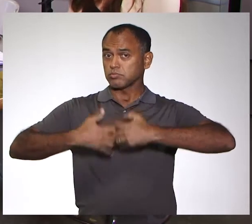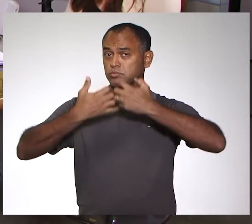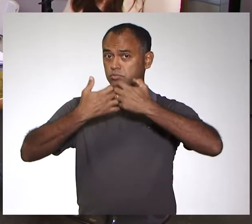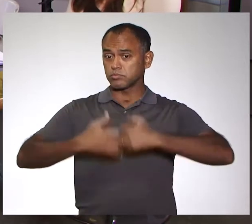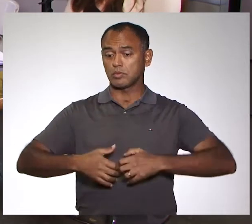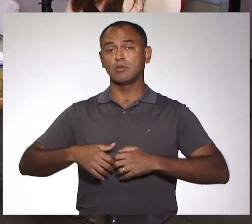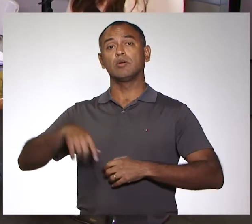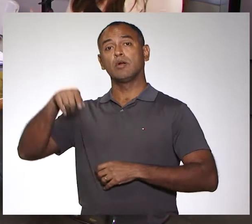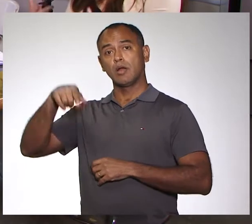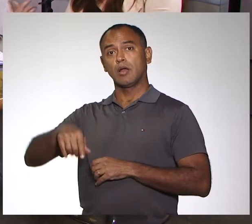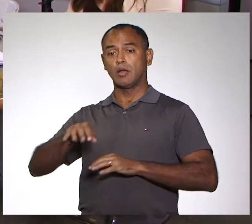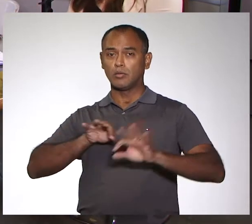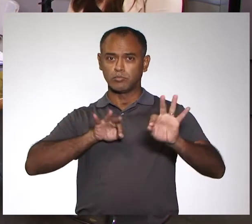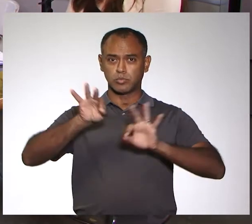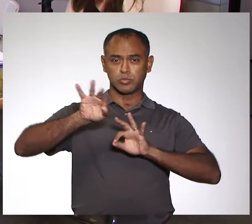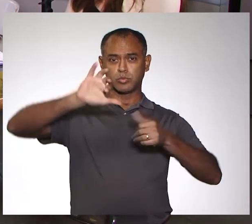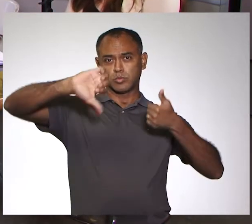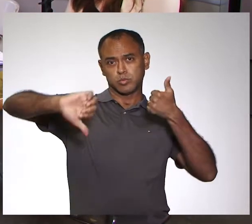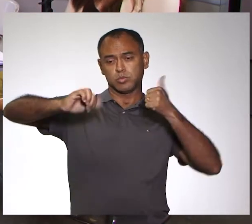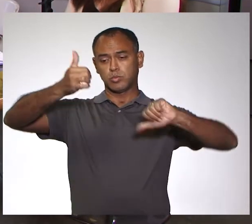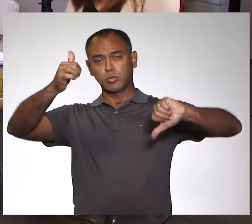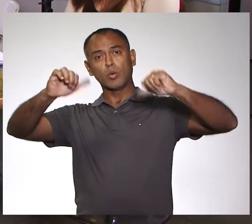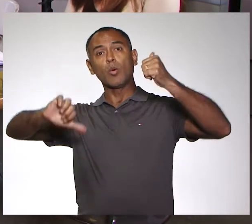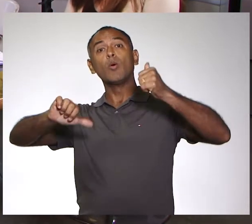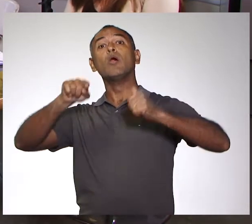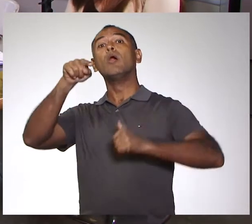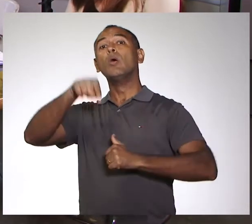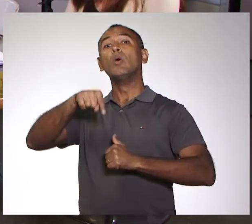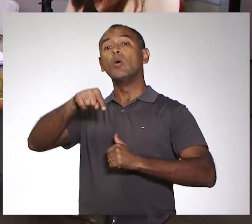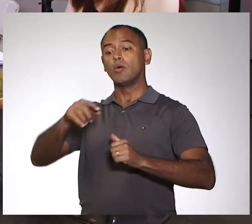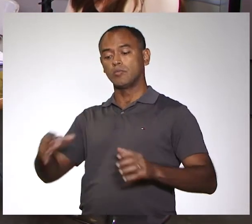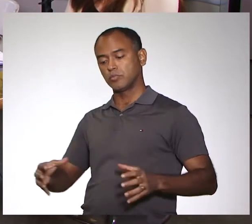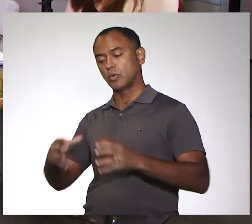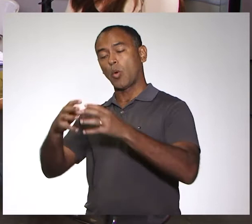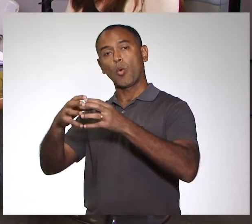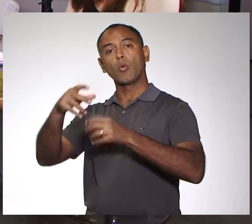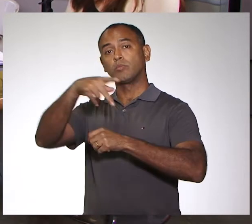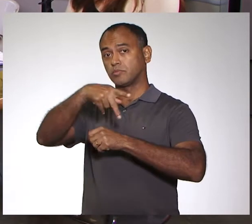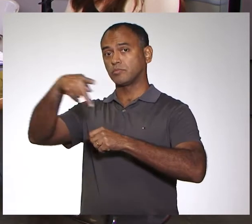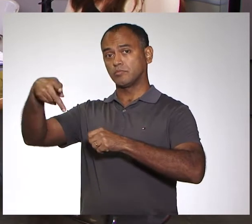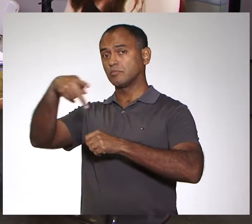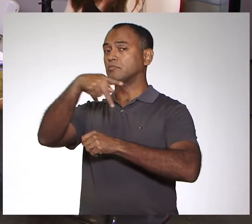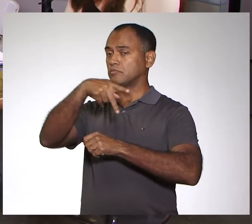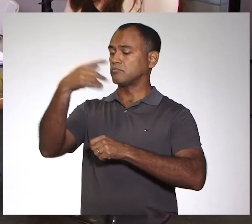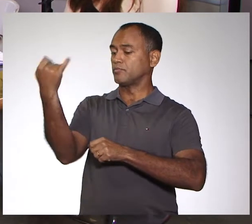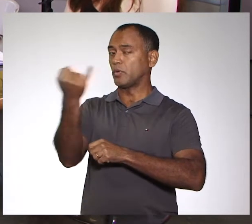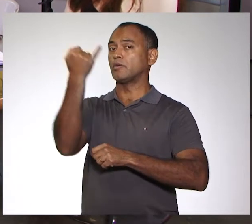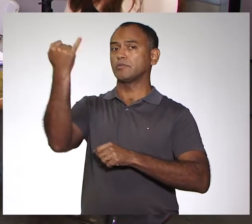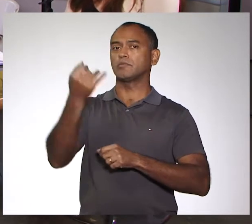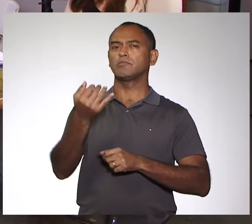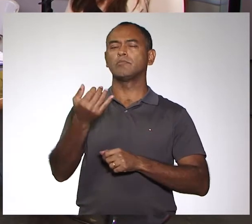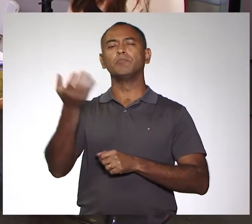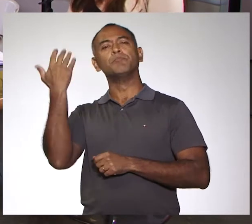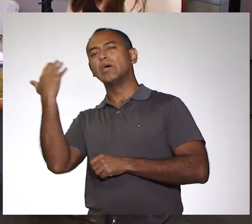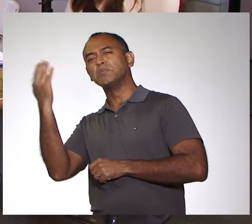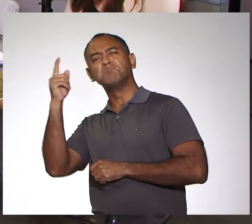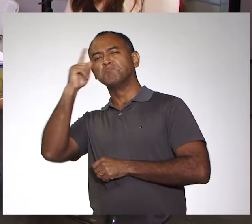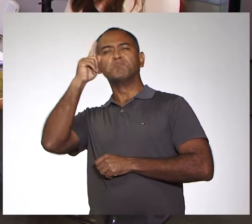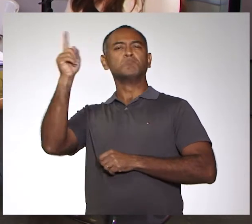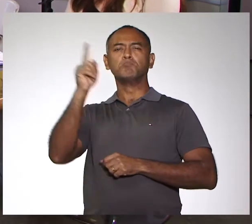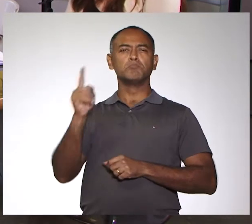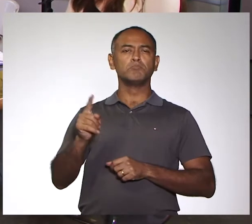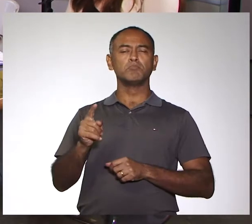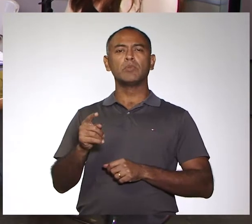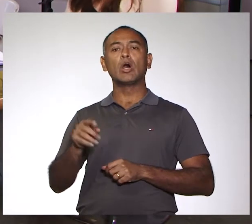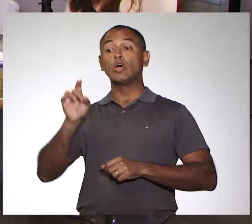critérios de avaliação é o corpo docente também. Então, no começo, gente não sabia que